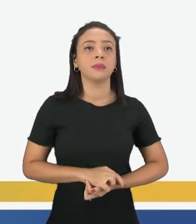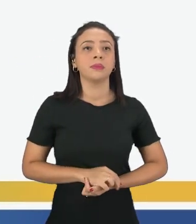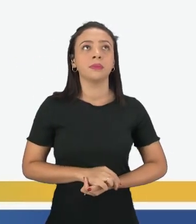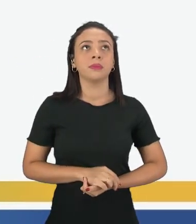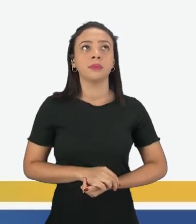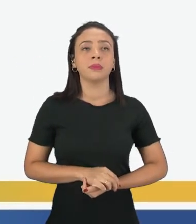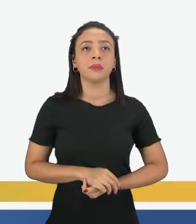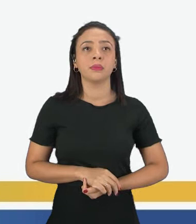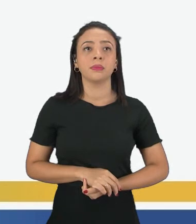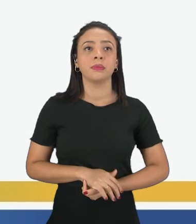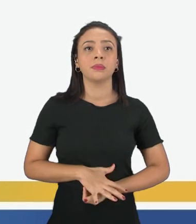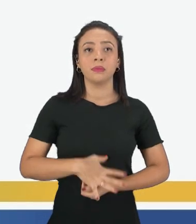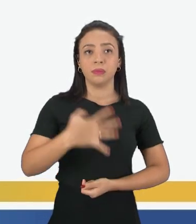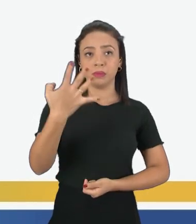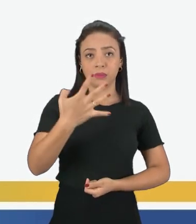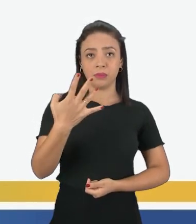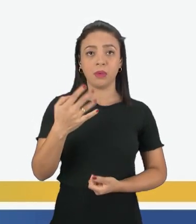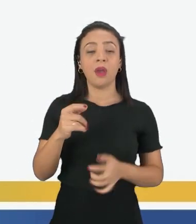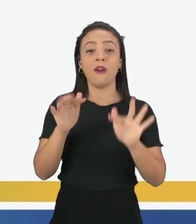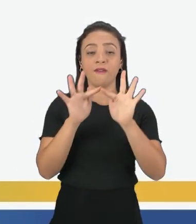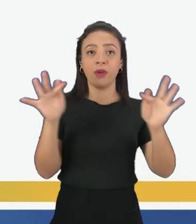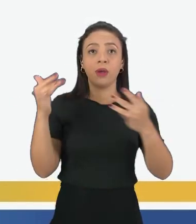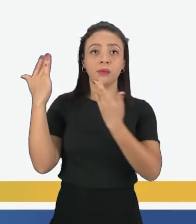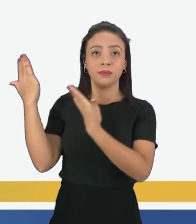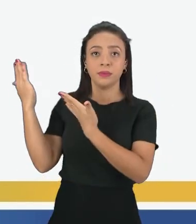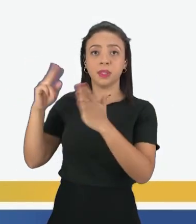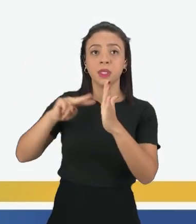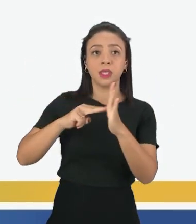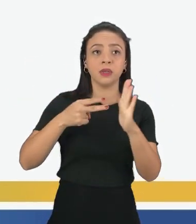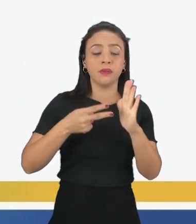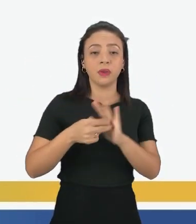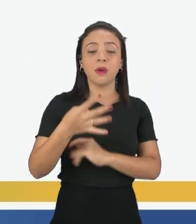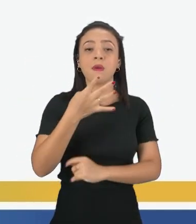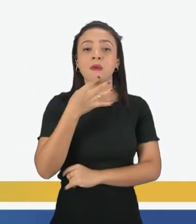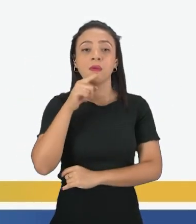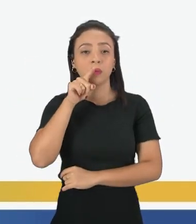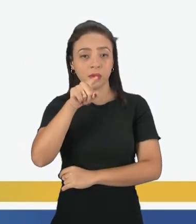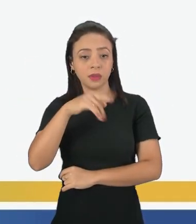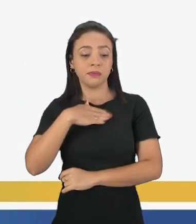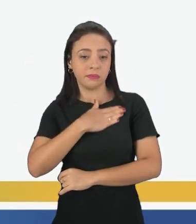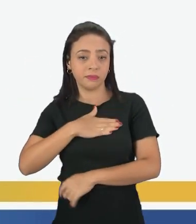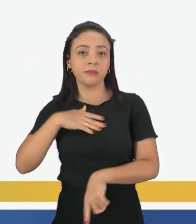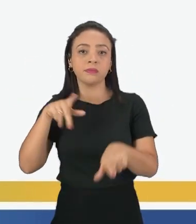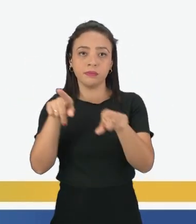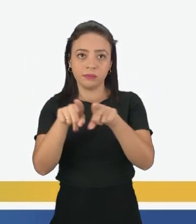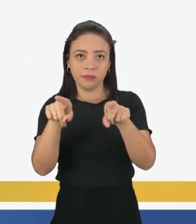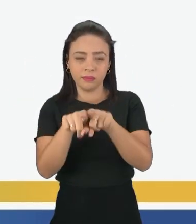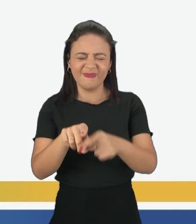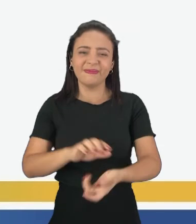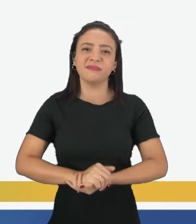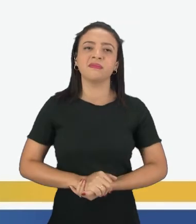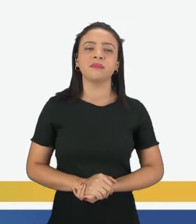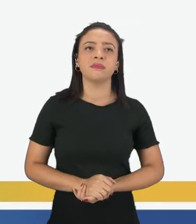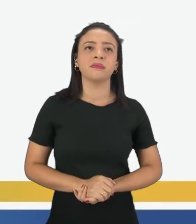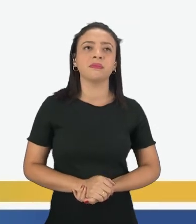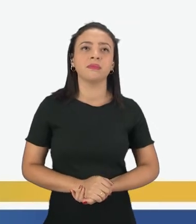E por último, nice to meet you too, significa prazer em conhecer você também.